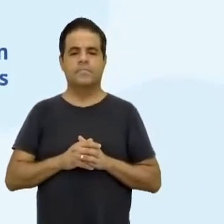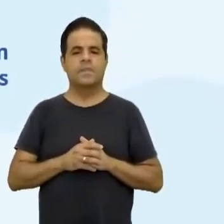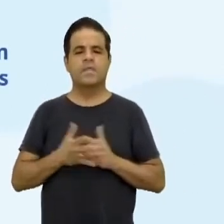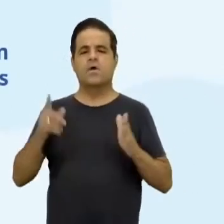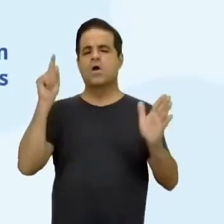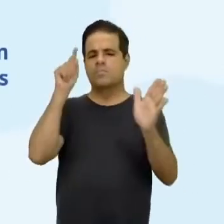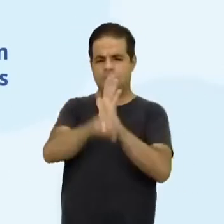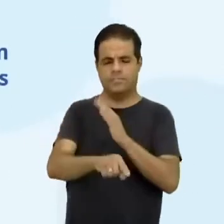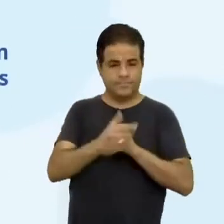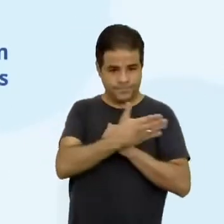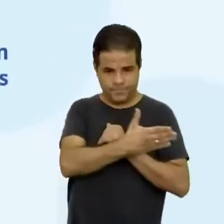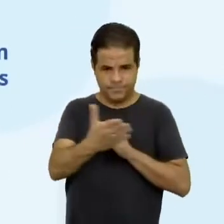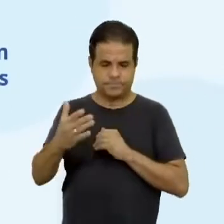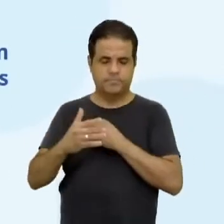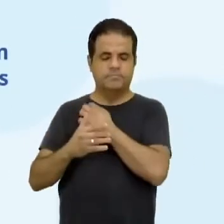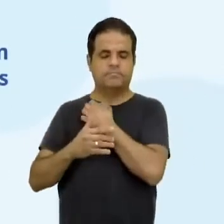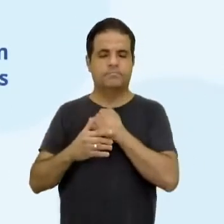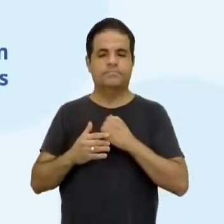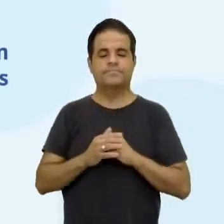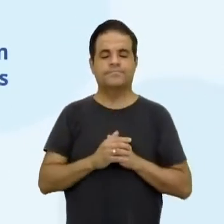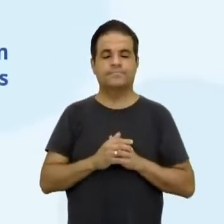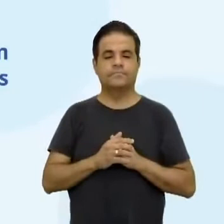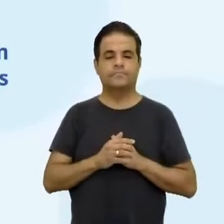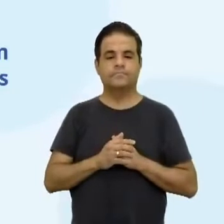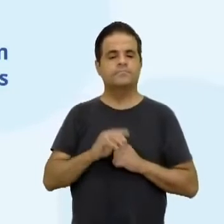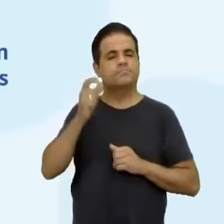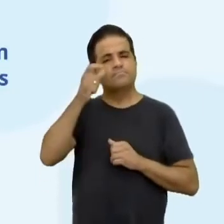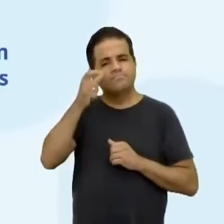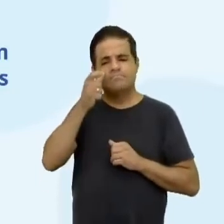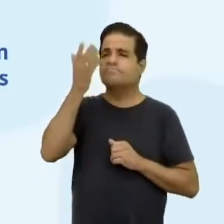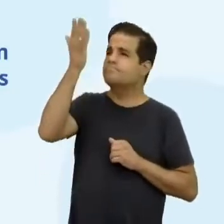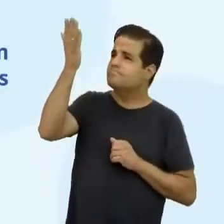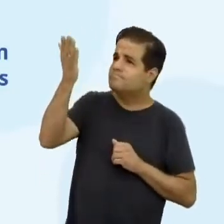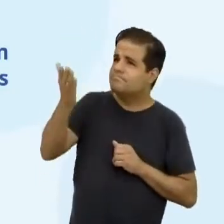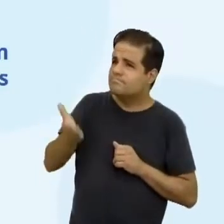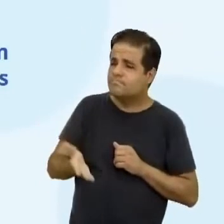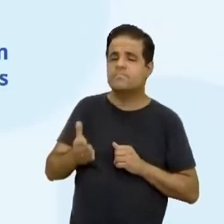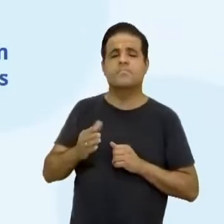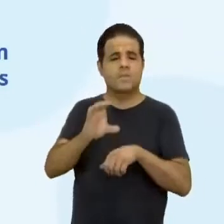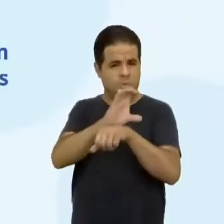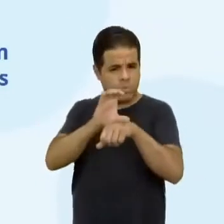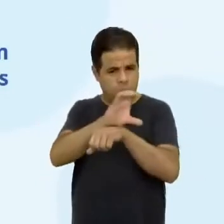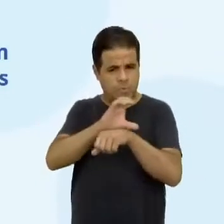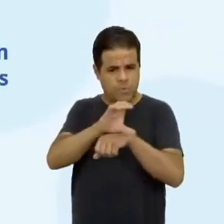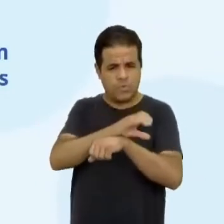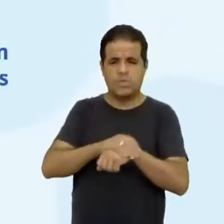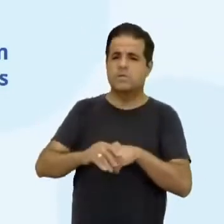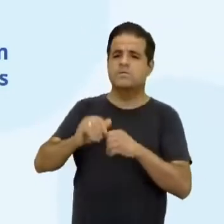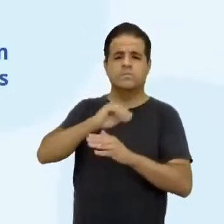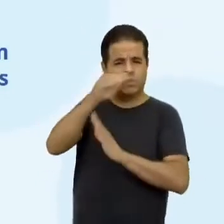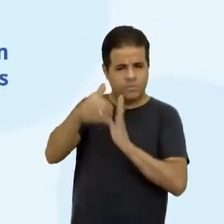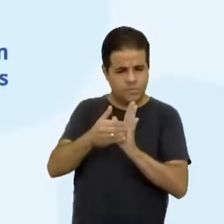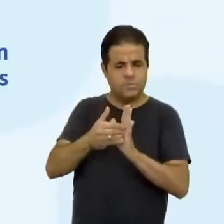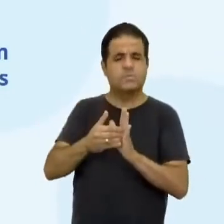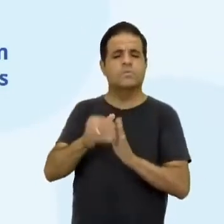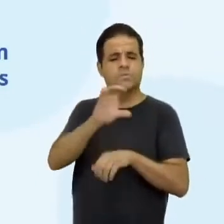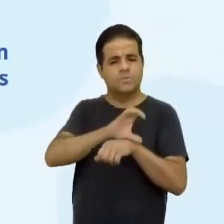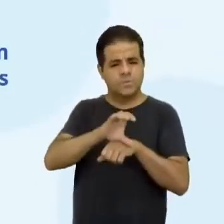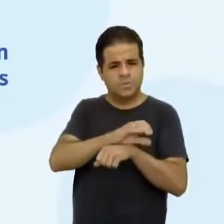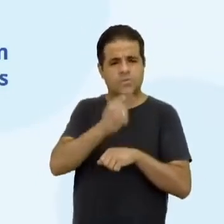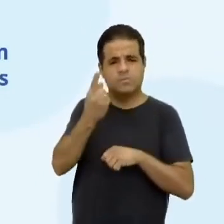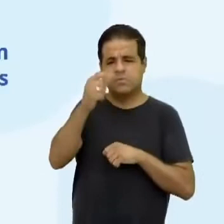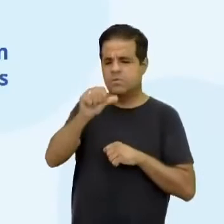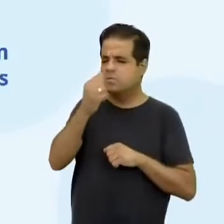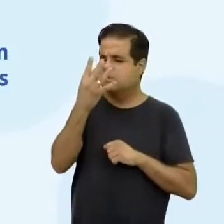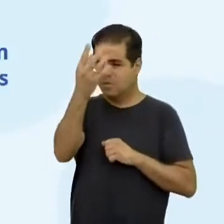uma questão aqui pra vocês, né. Olha só. Observando, né, a Constituição, esses dispositivos legais da Constituição de